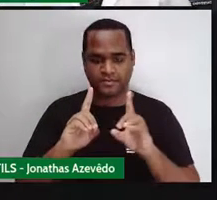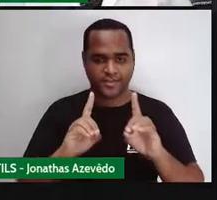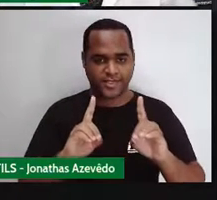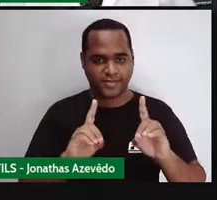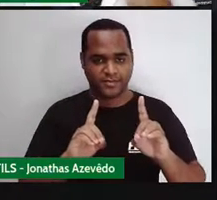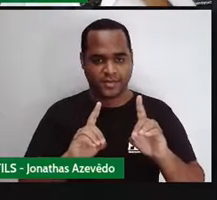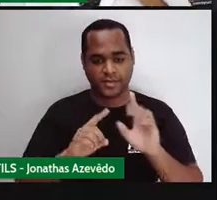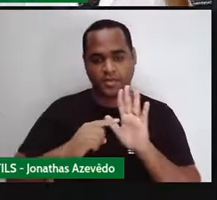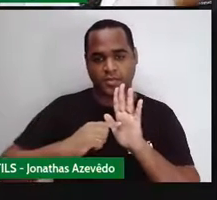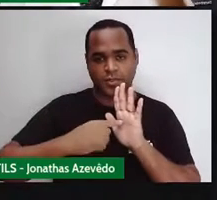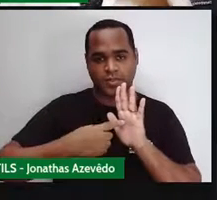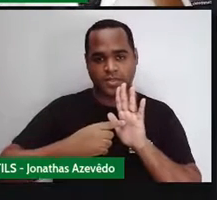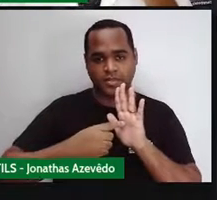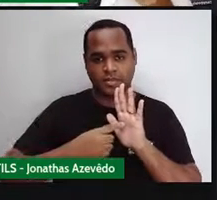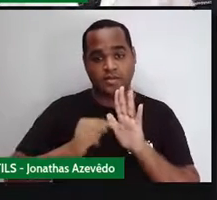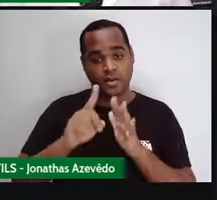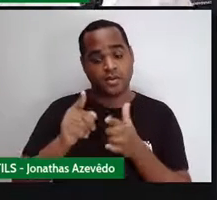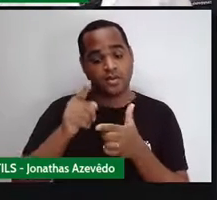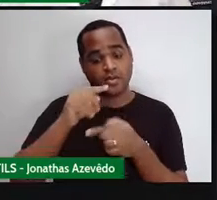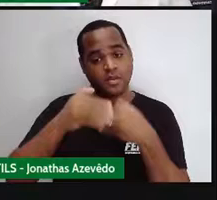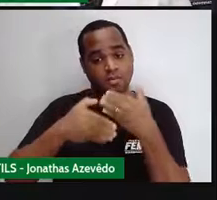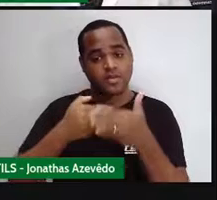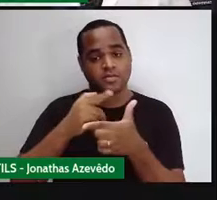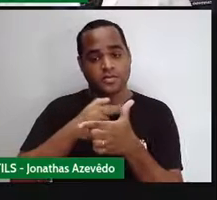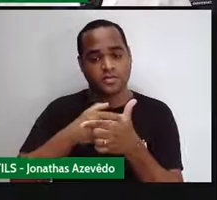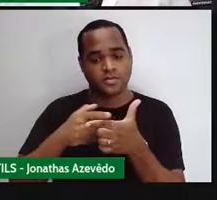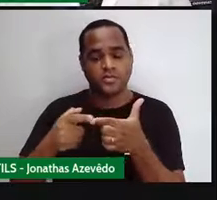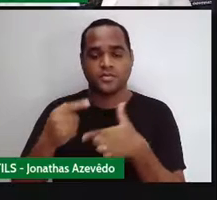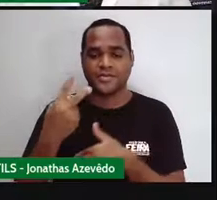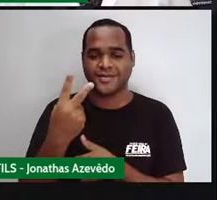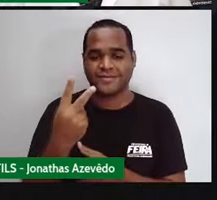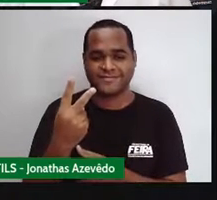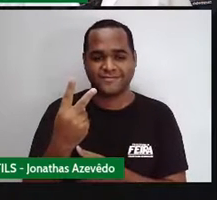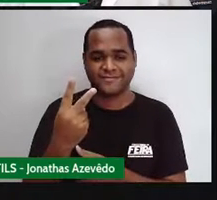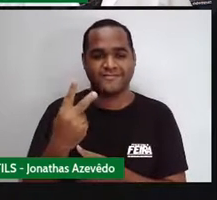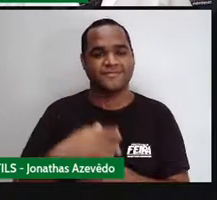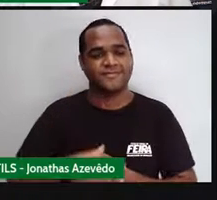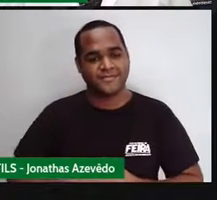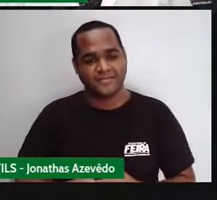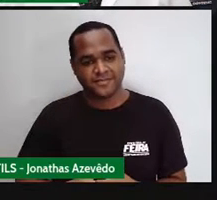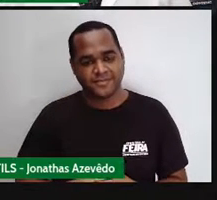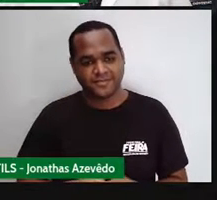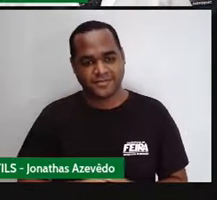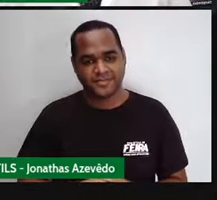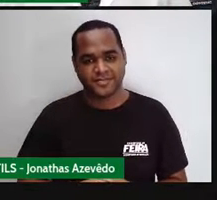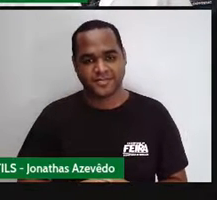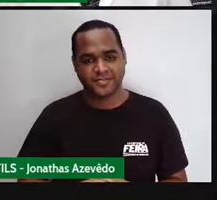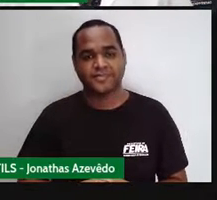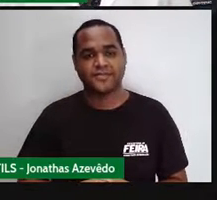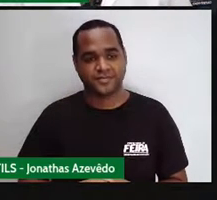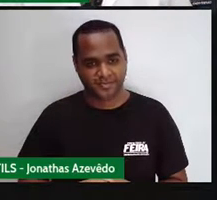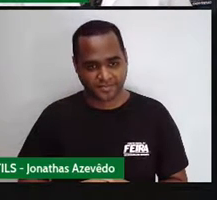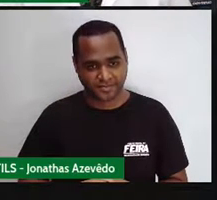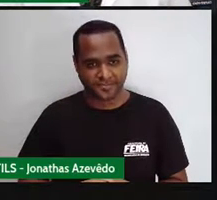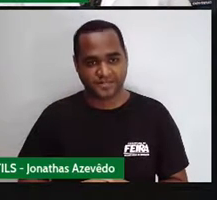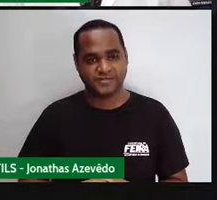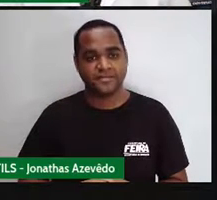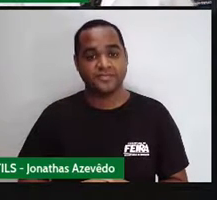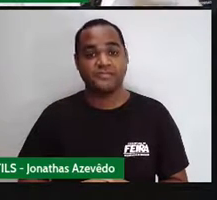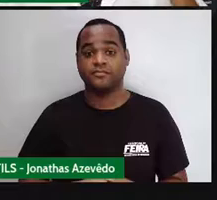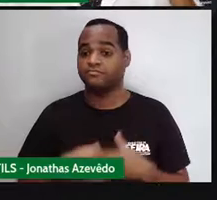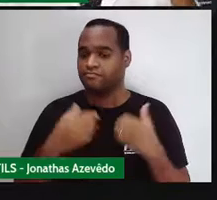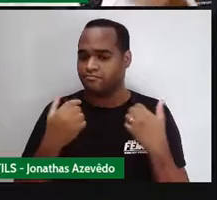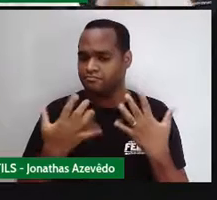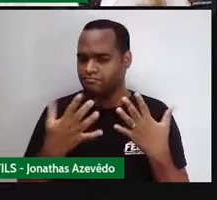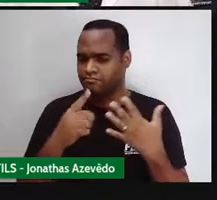a maior pela menor e o resultado depois é só dividir por dois. Então,